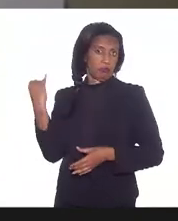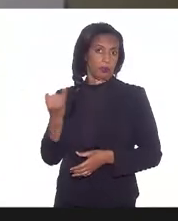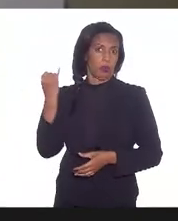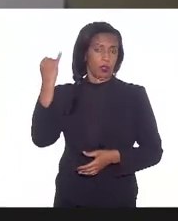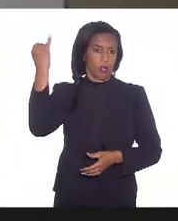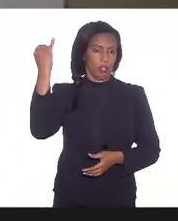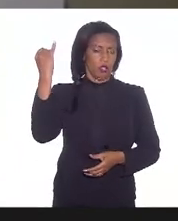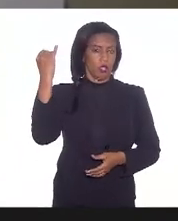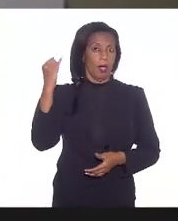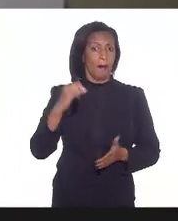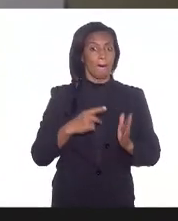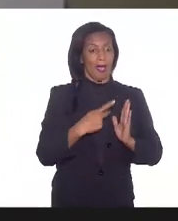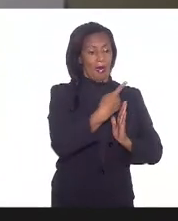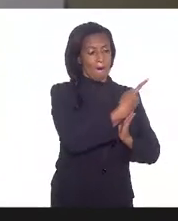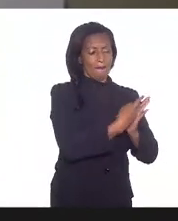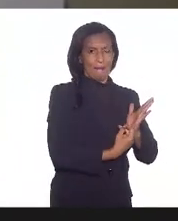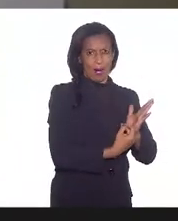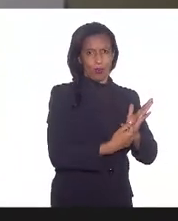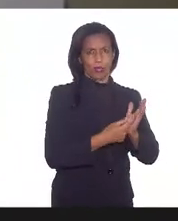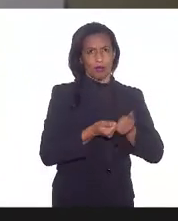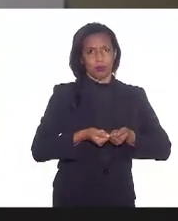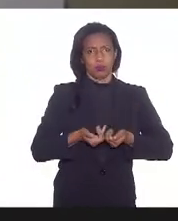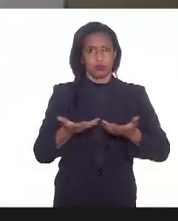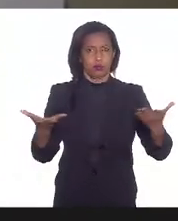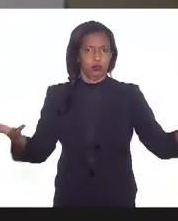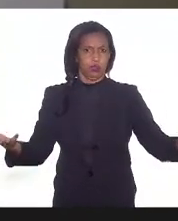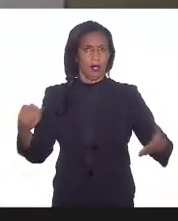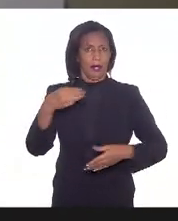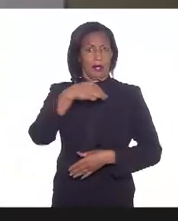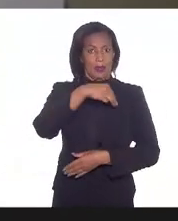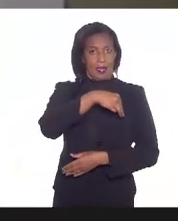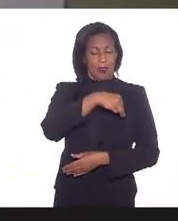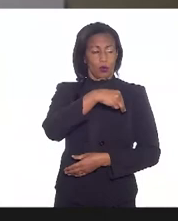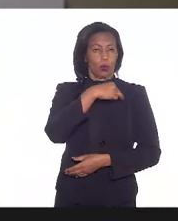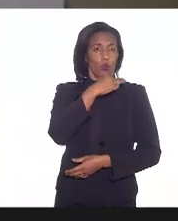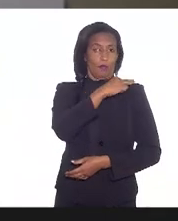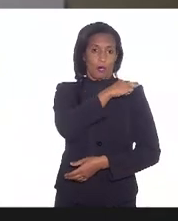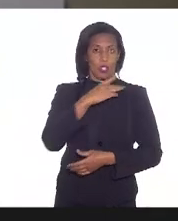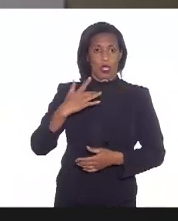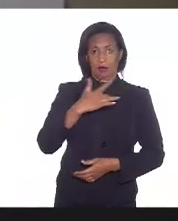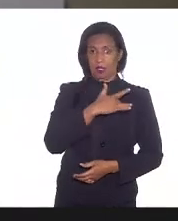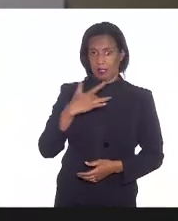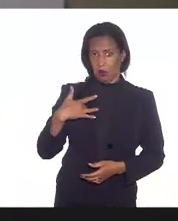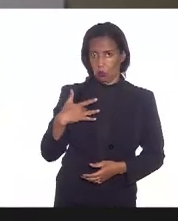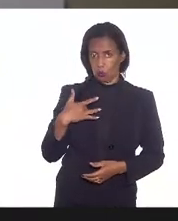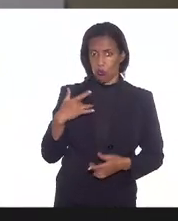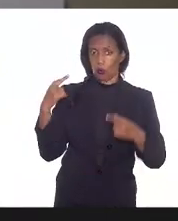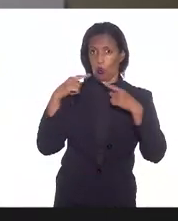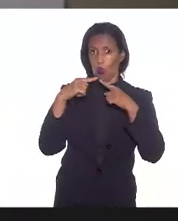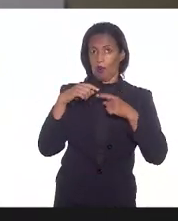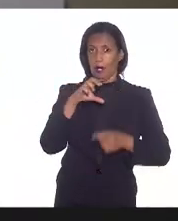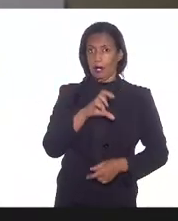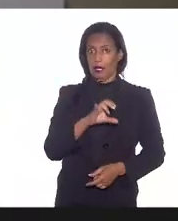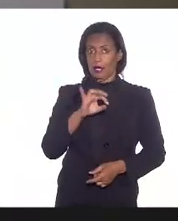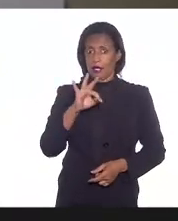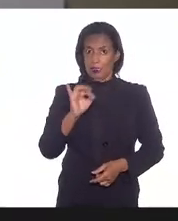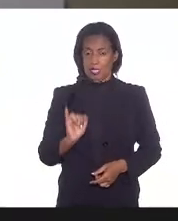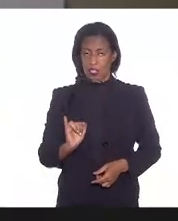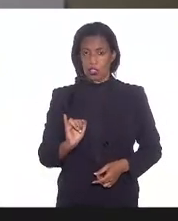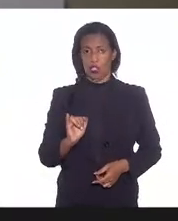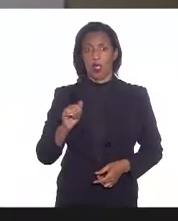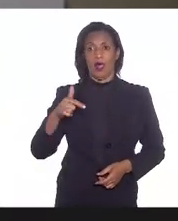distribuição do Ministério da Saúde o que foi acordado na CIT dá conta de que até o vigésimo grupo